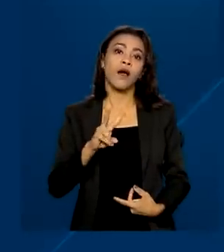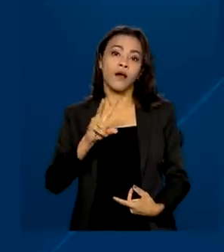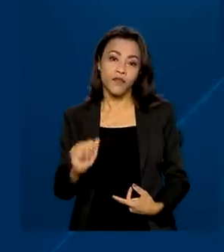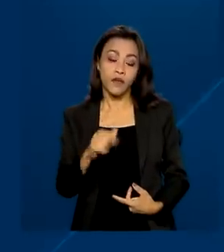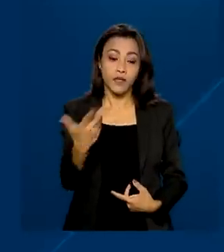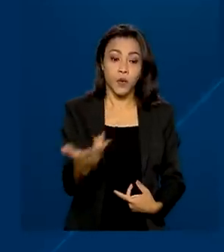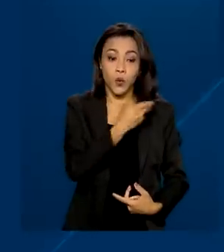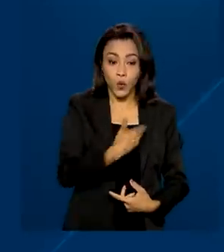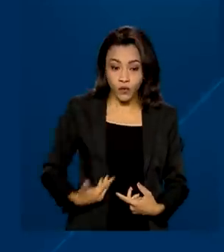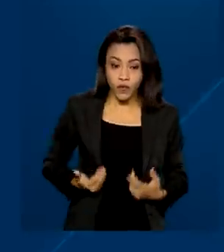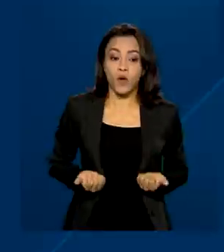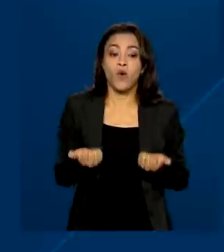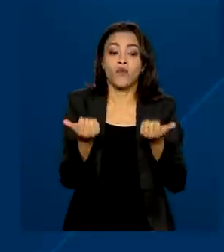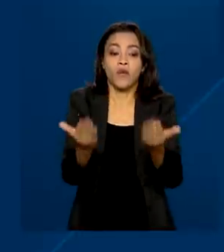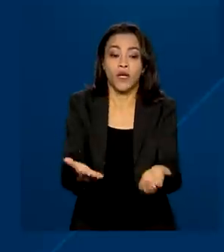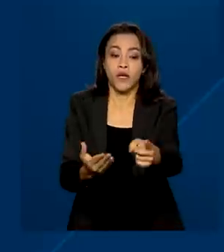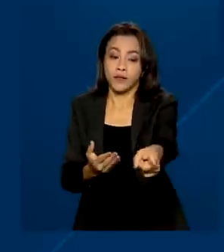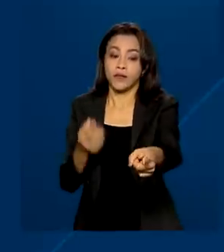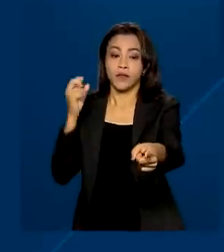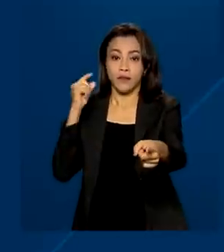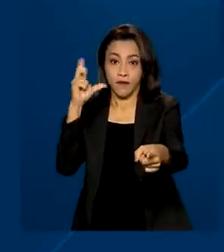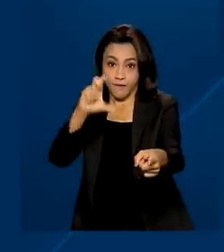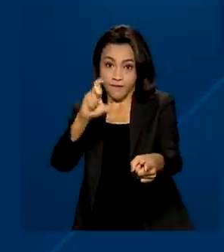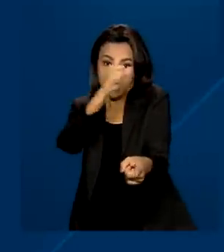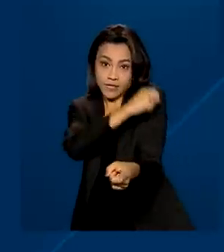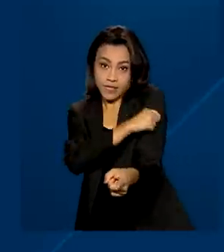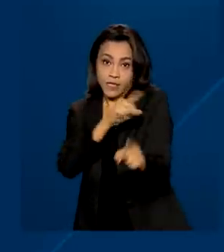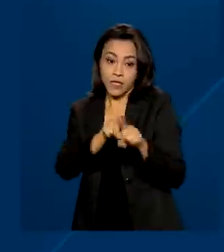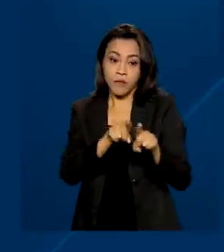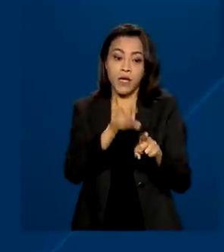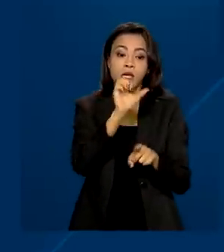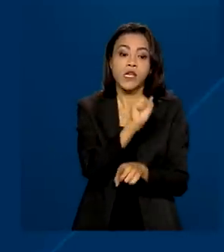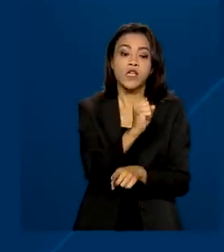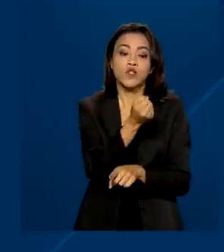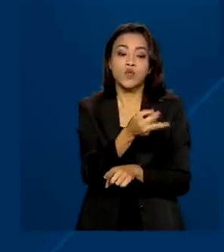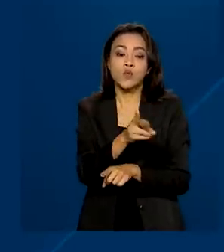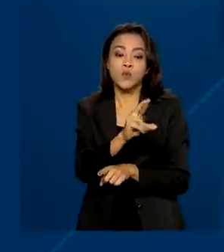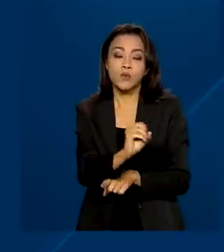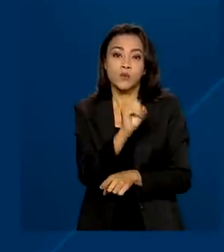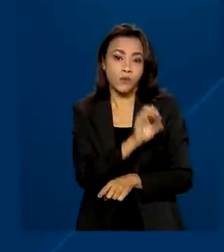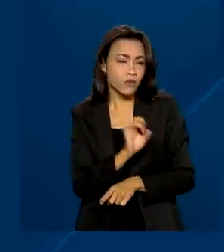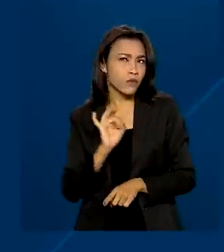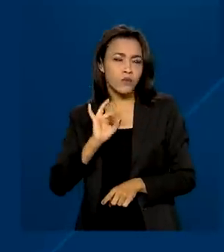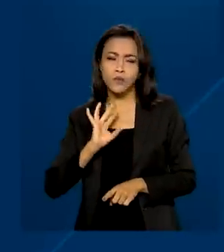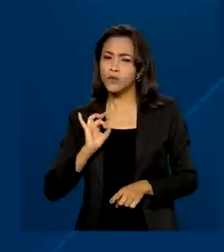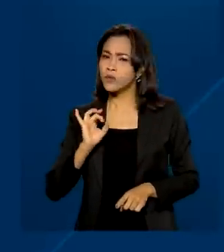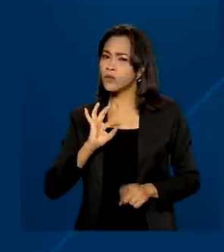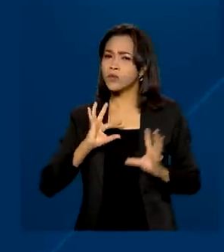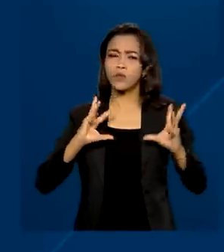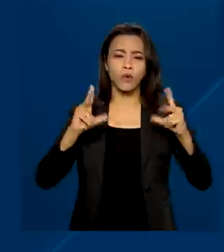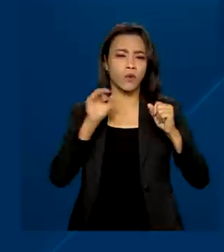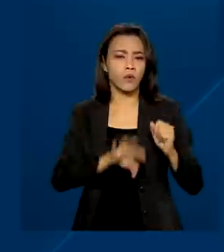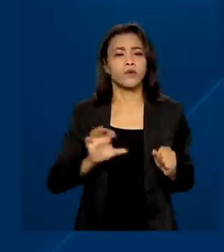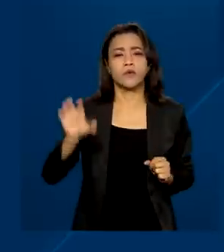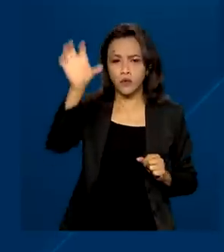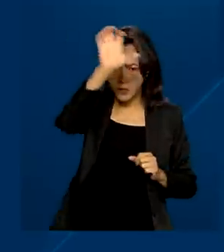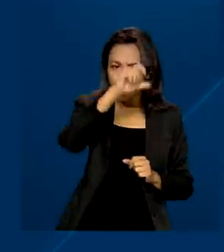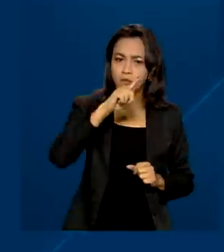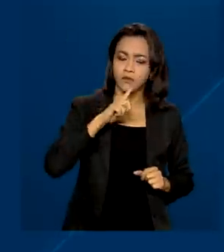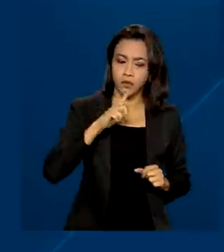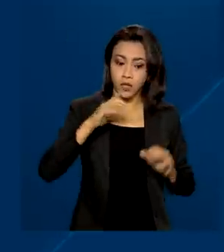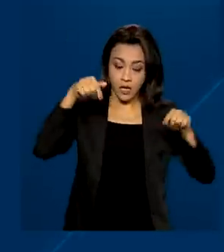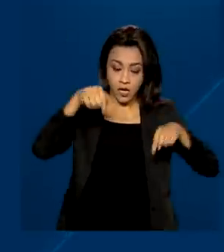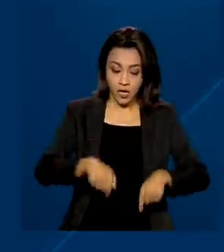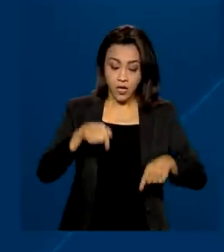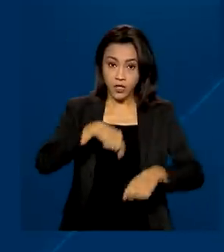vacina e soro em unidades de saúde. Todos os estados são atendidos conforme solicitação. Este ano, já foram